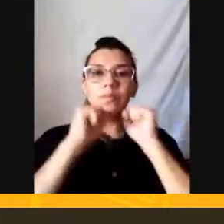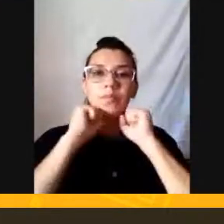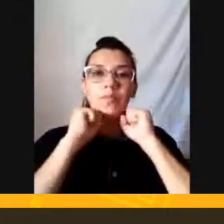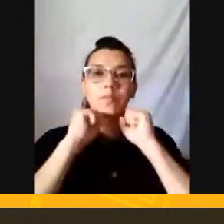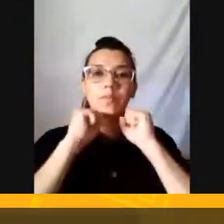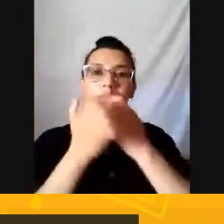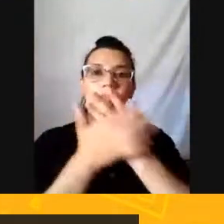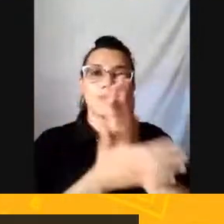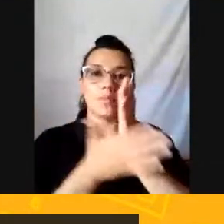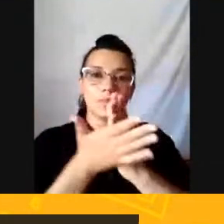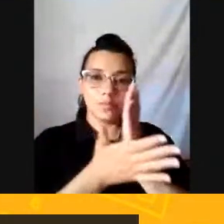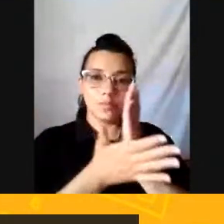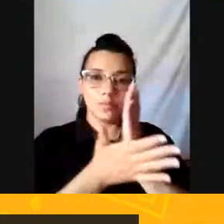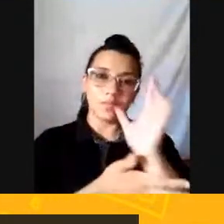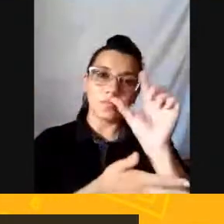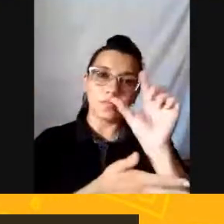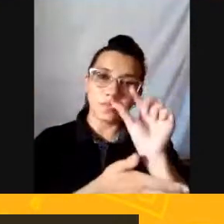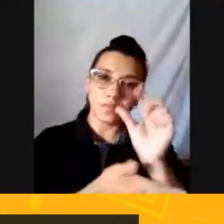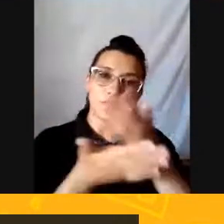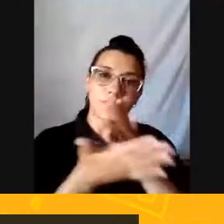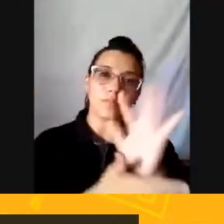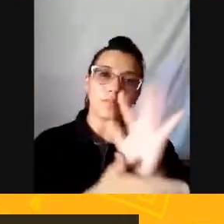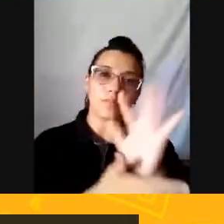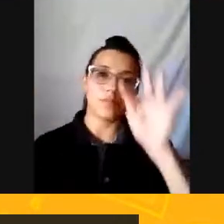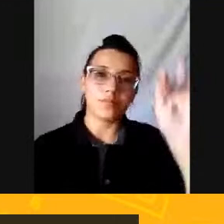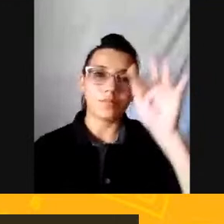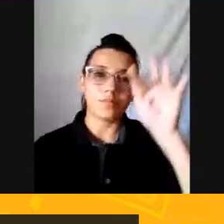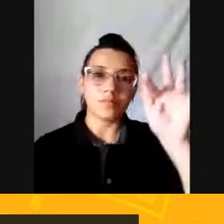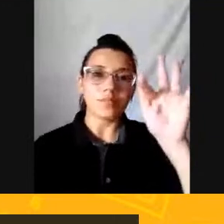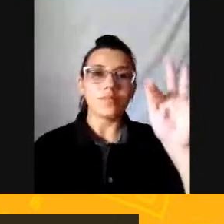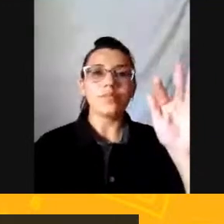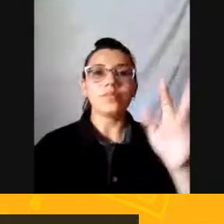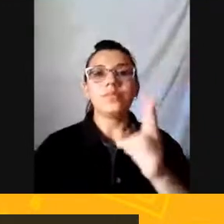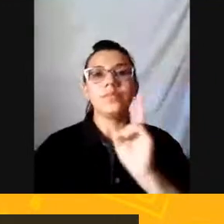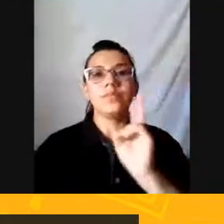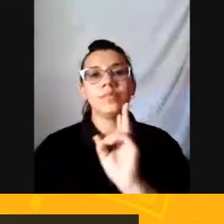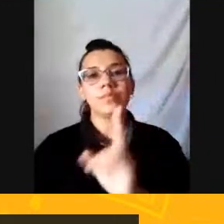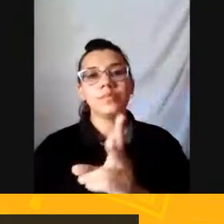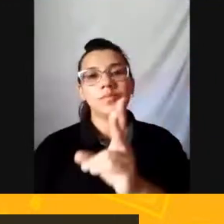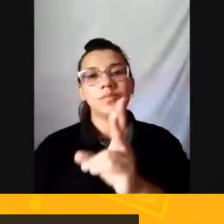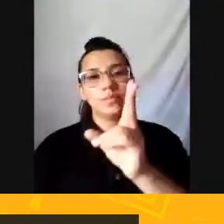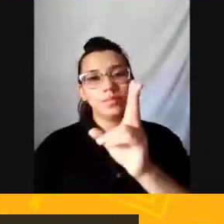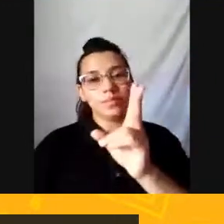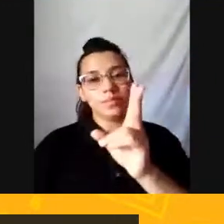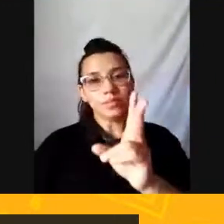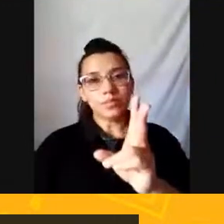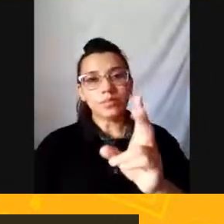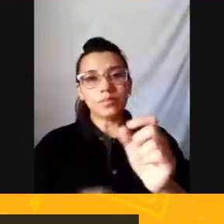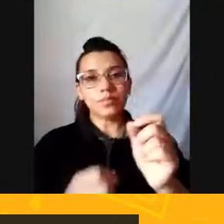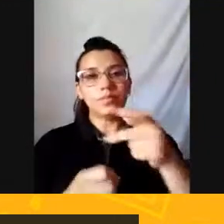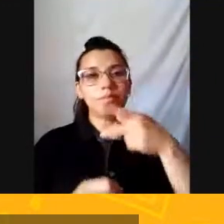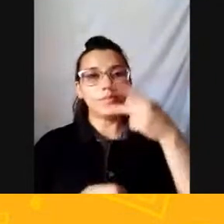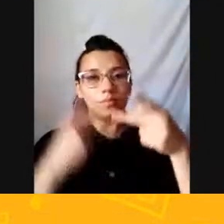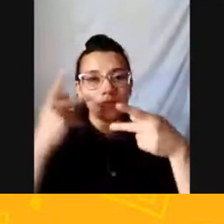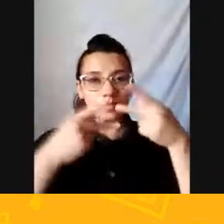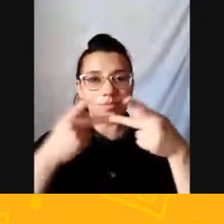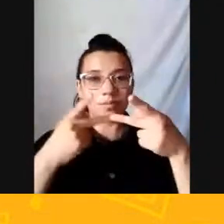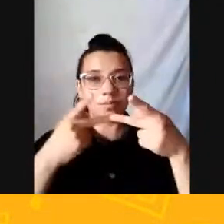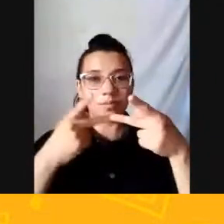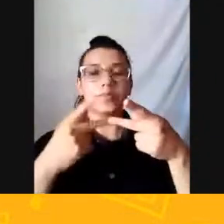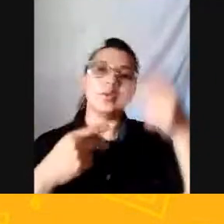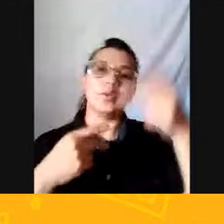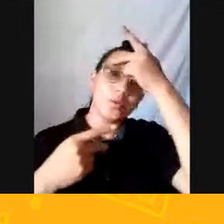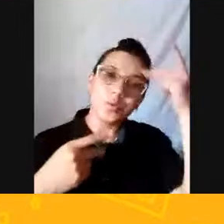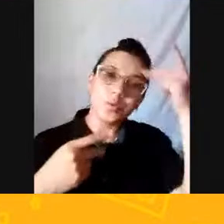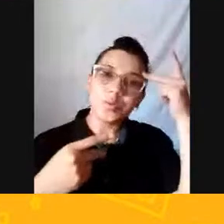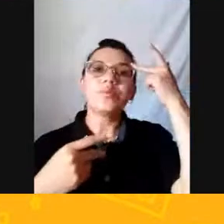informação De outra pessoa E você não disser De onde que tirou Essa informação Você vai ser bombardeado Então